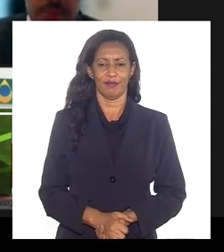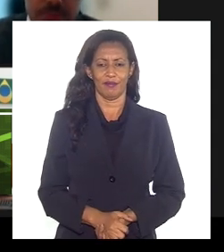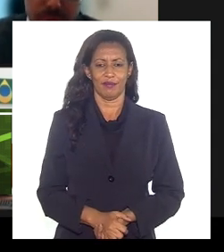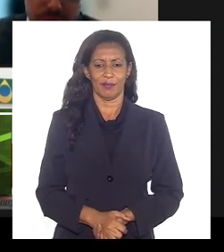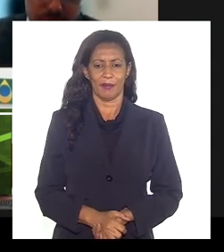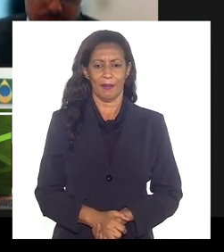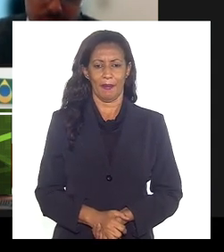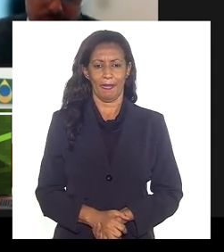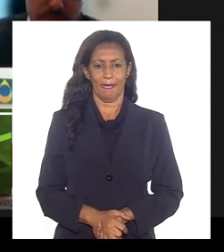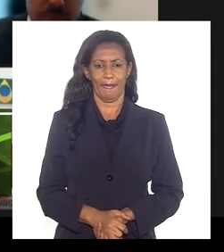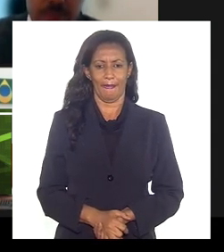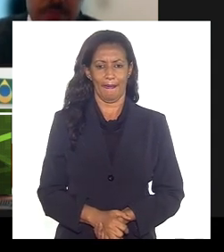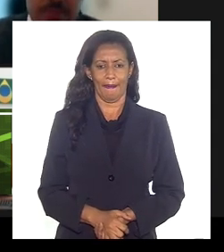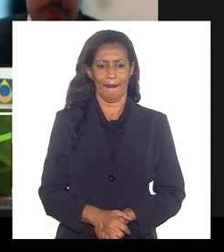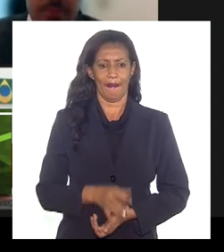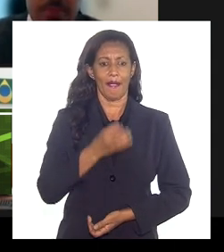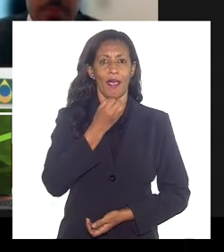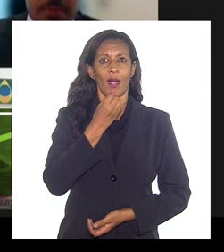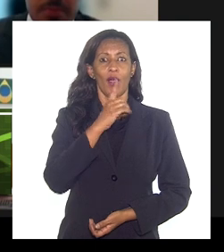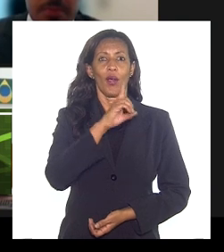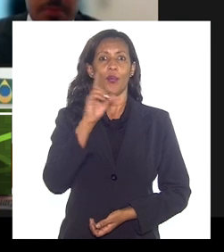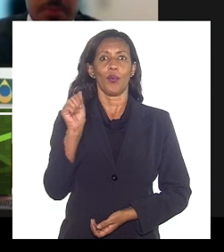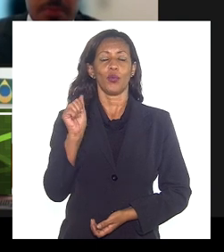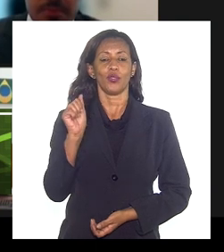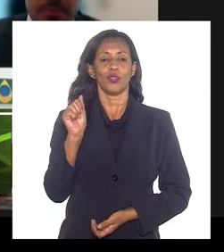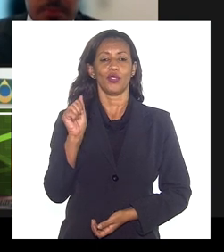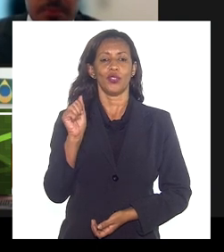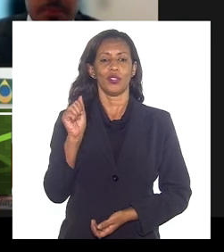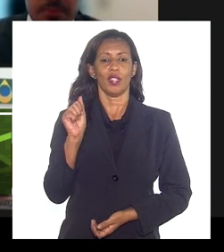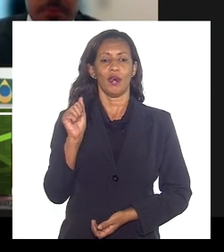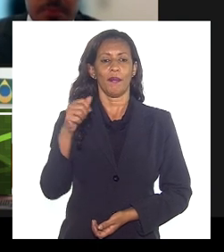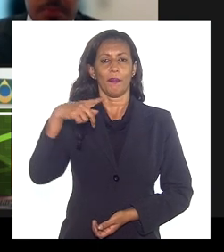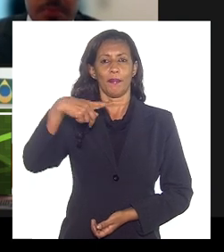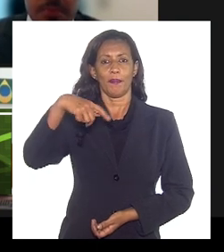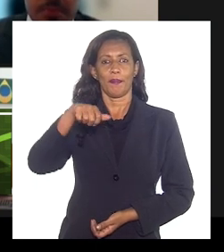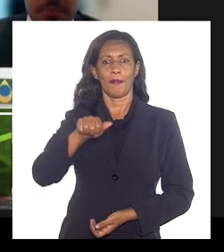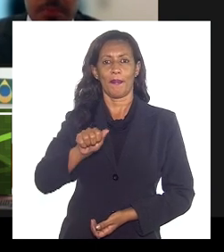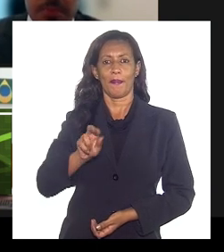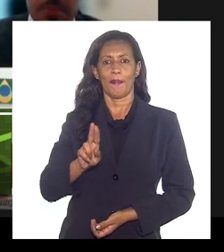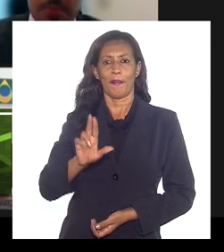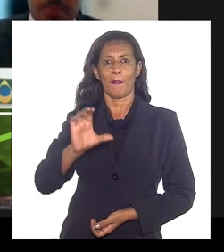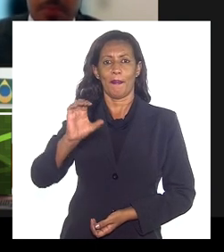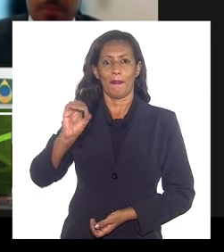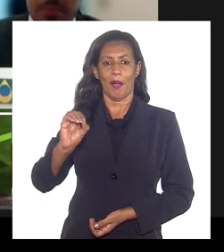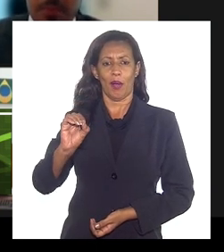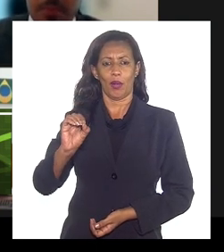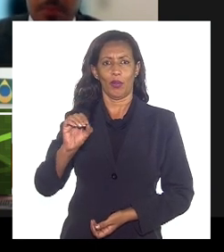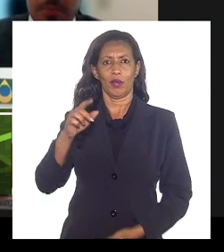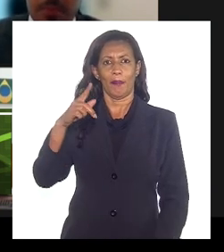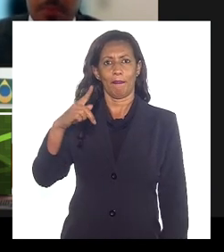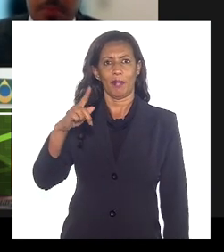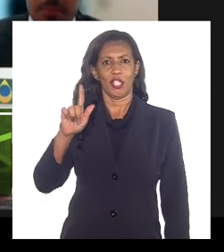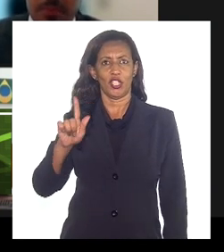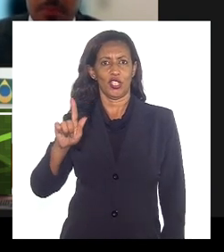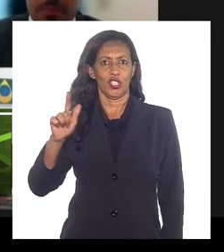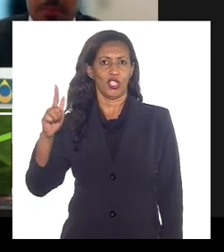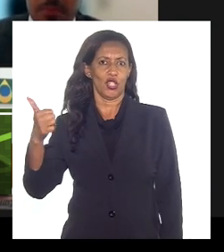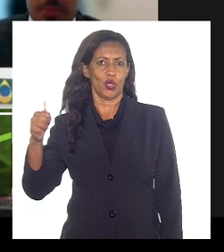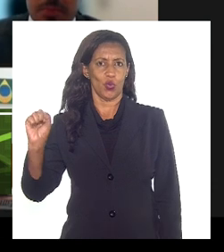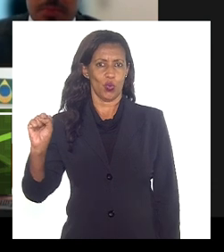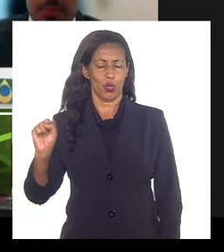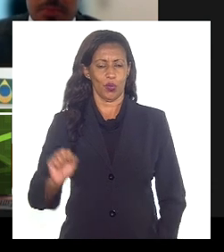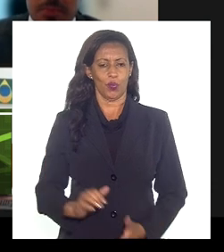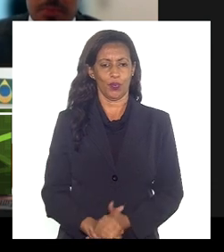Bom dia, presidente. Paulo Henrique, procurador da PG-18. Obrigado, doutor Paulo